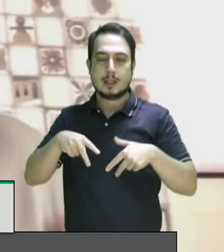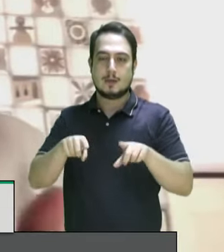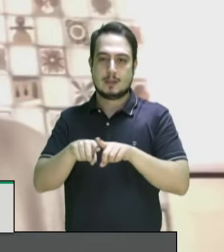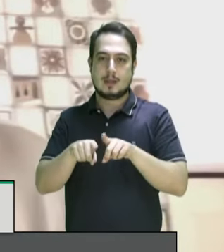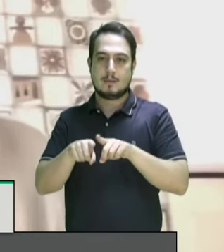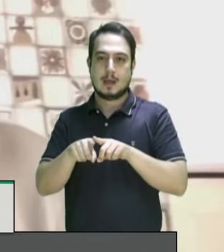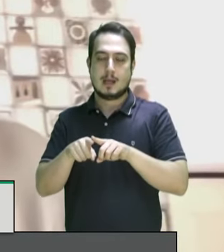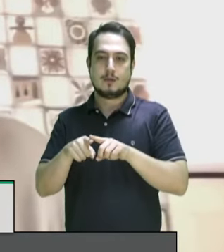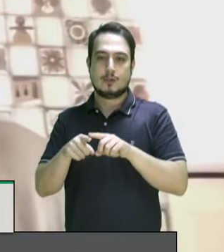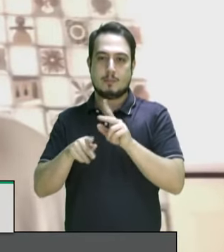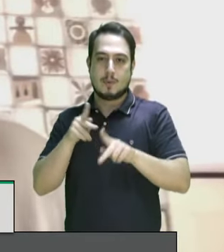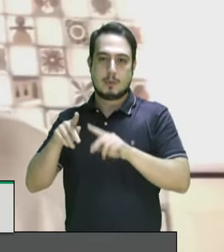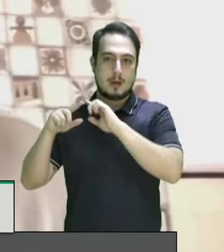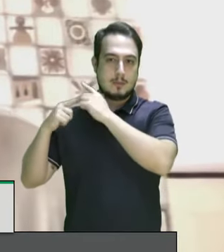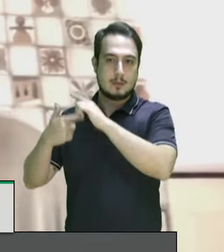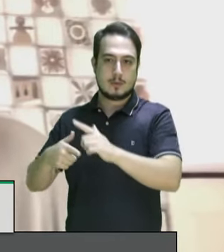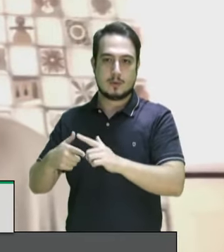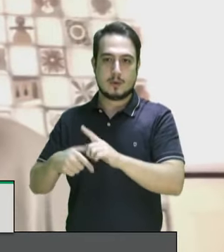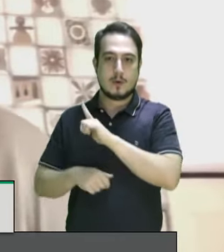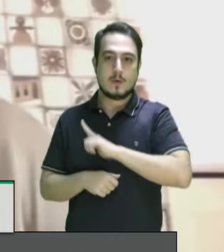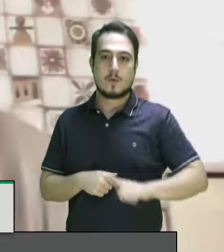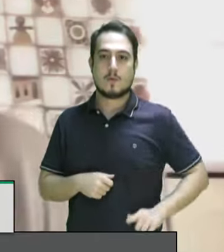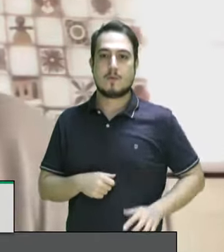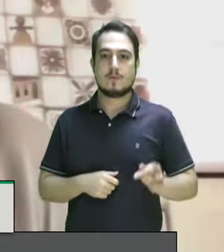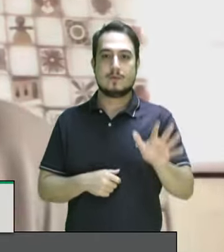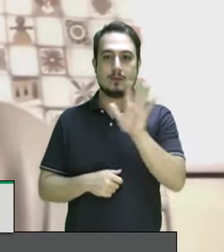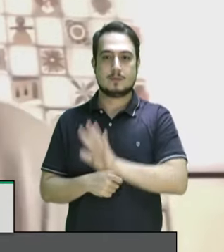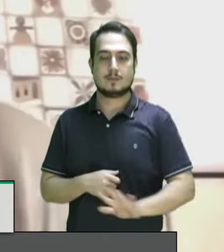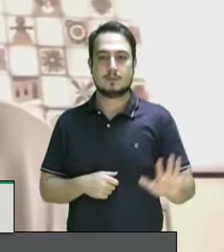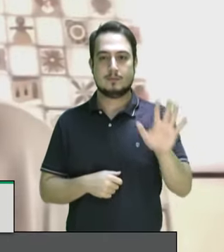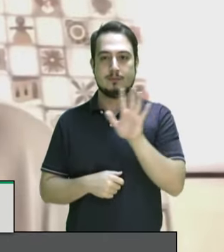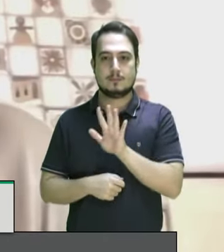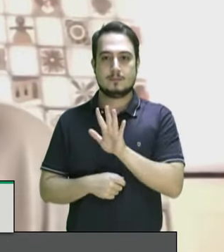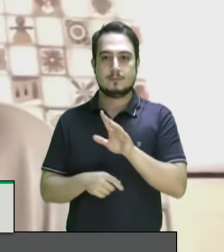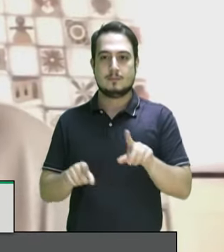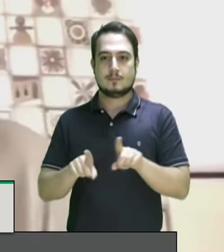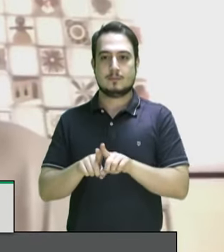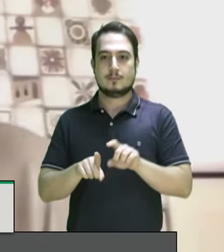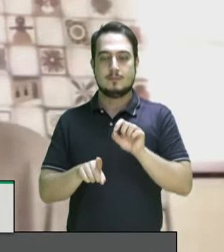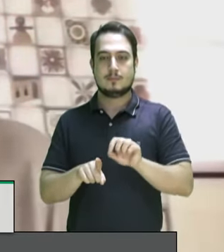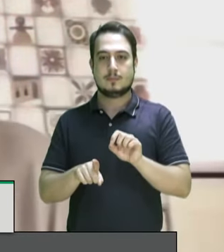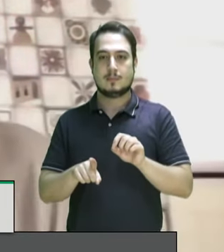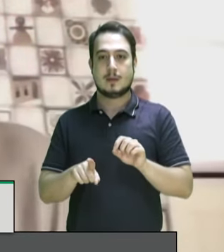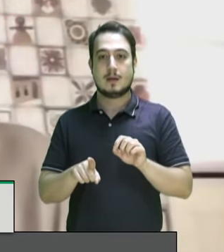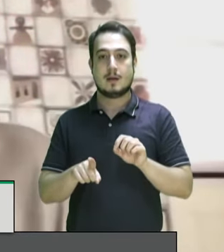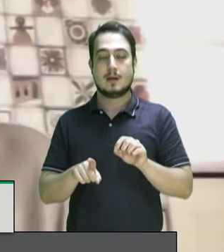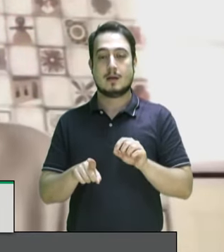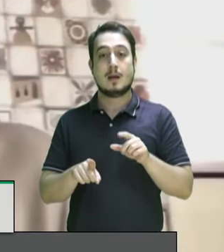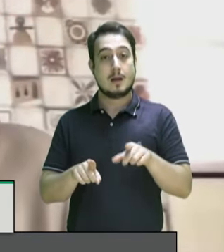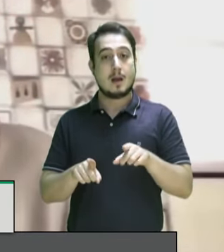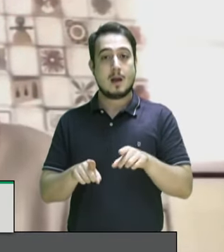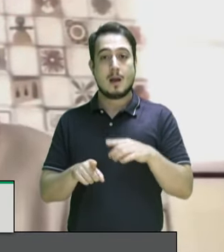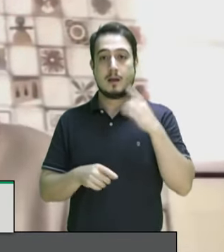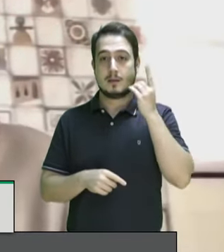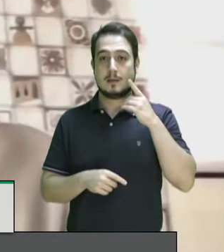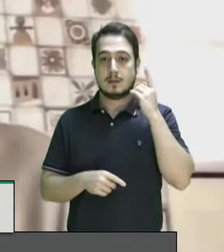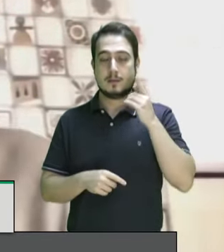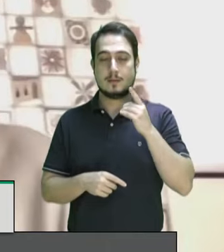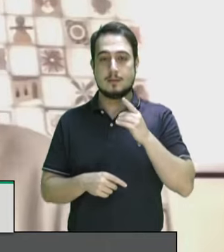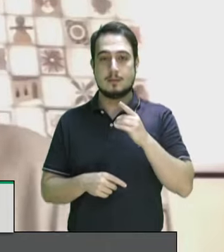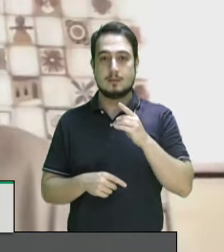o que vamos fazer com o governo federal ele vai ser punido de que forma e aí deputado Bira